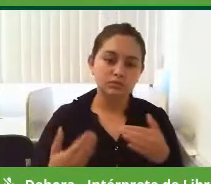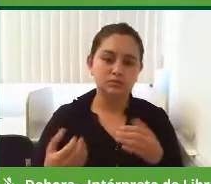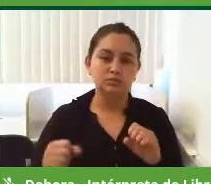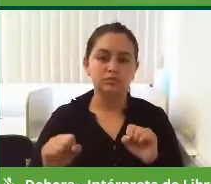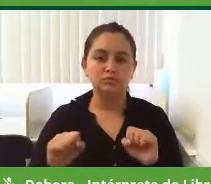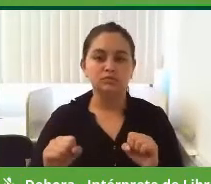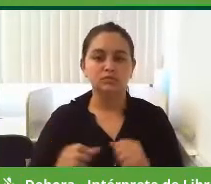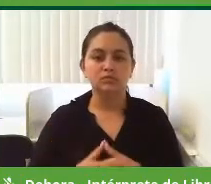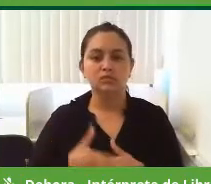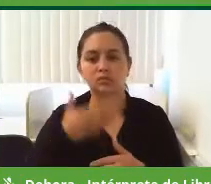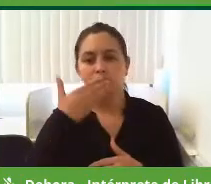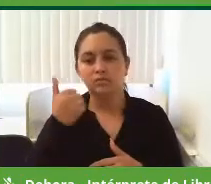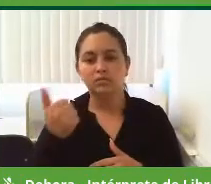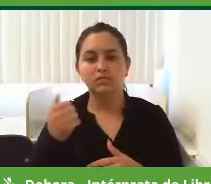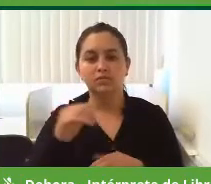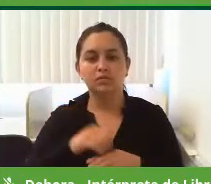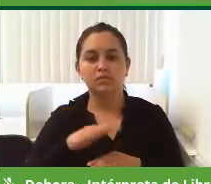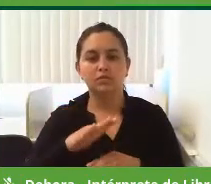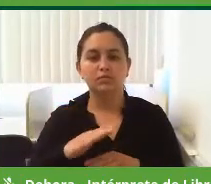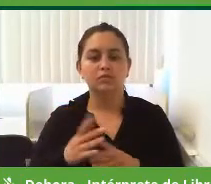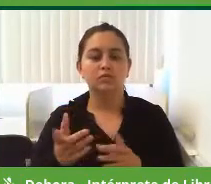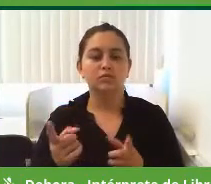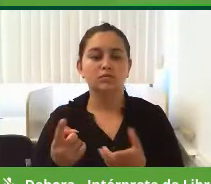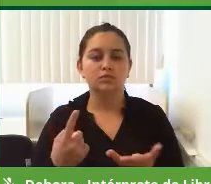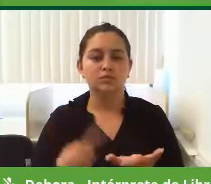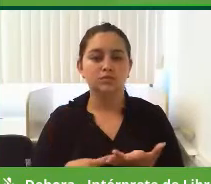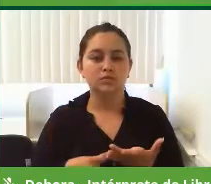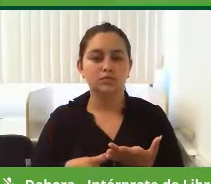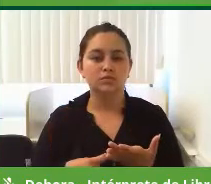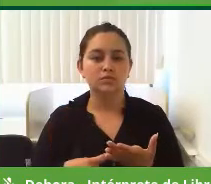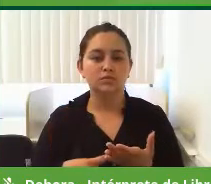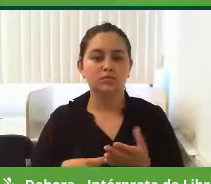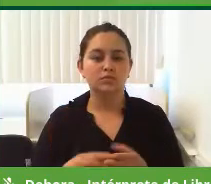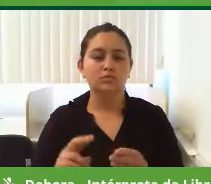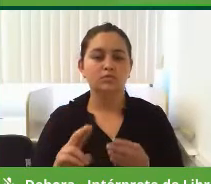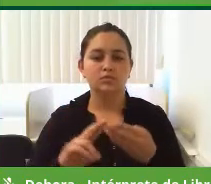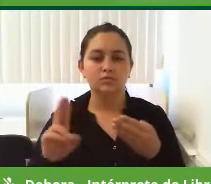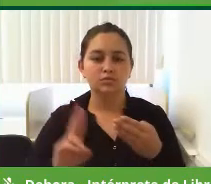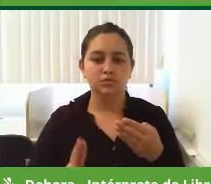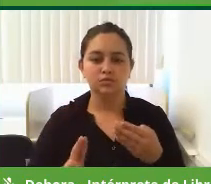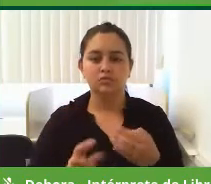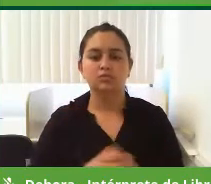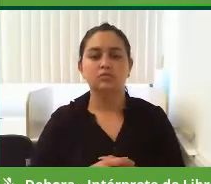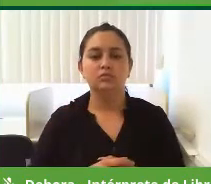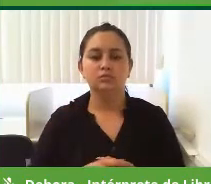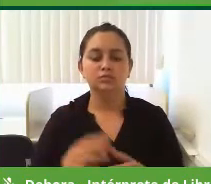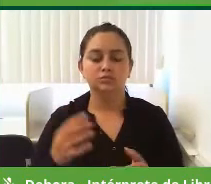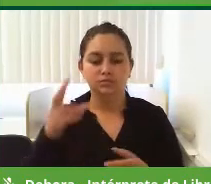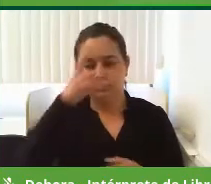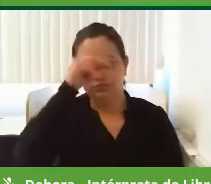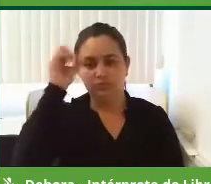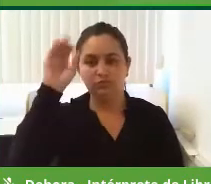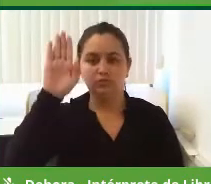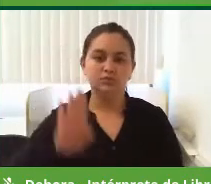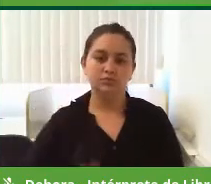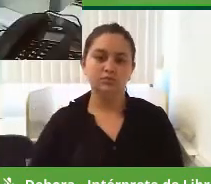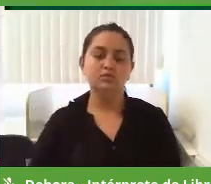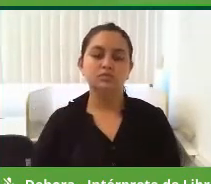pode melhorar ainda mais essa parceria entre universidade e prefeitura de São Bento?